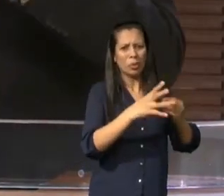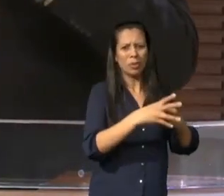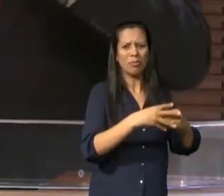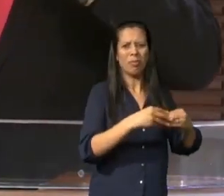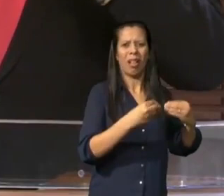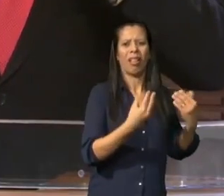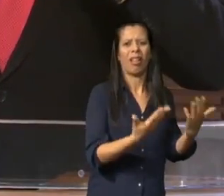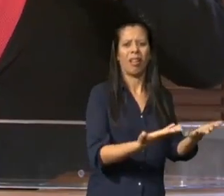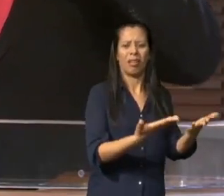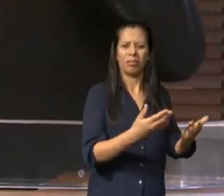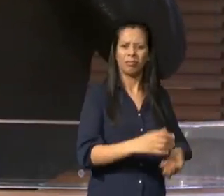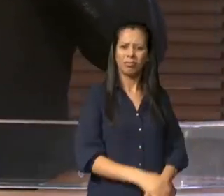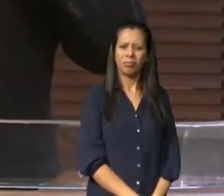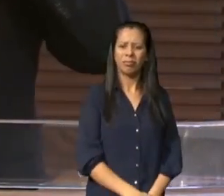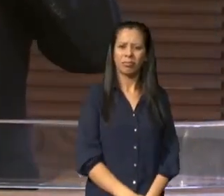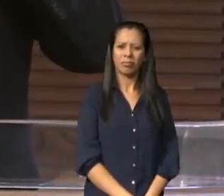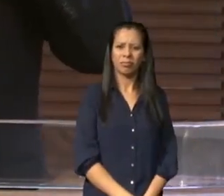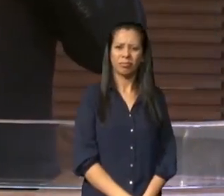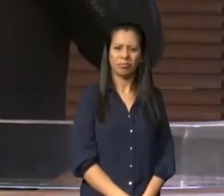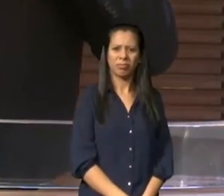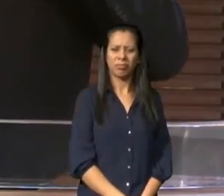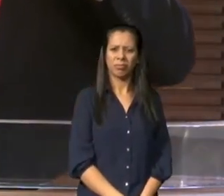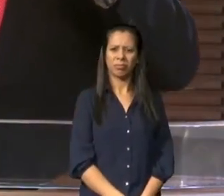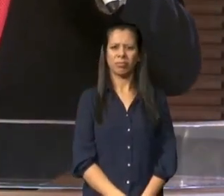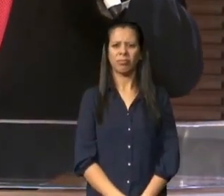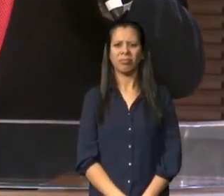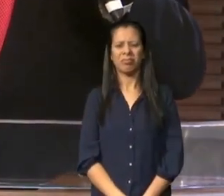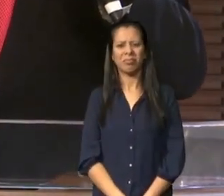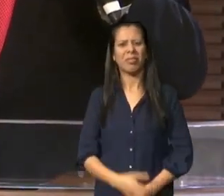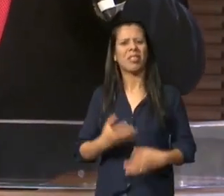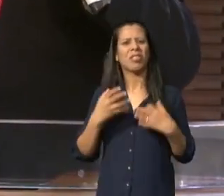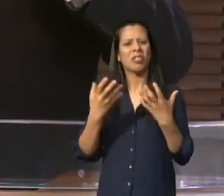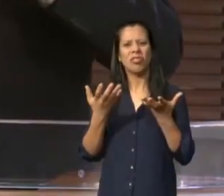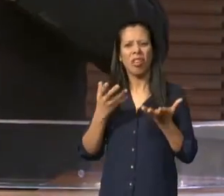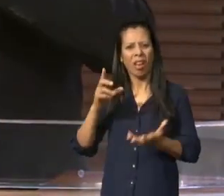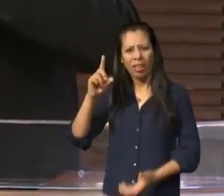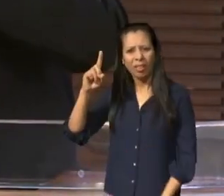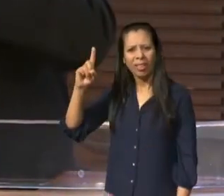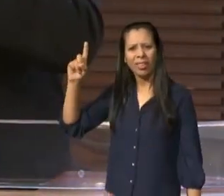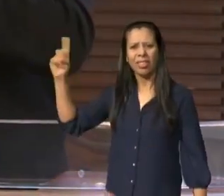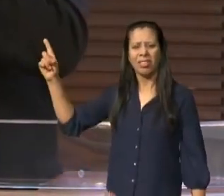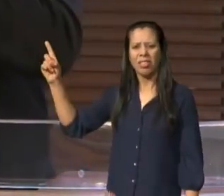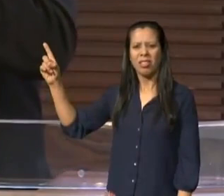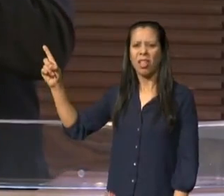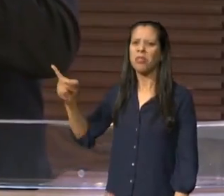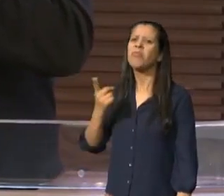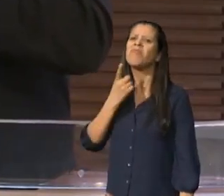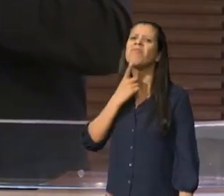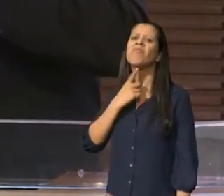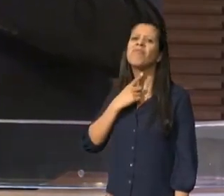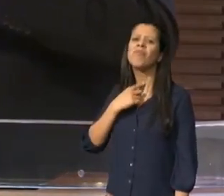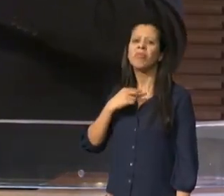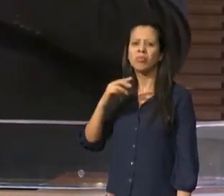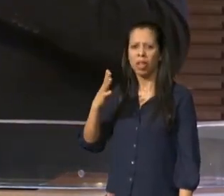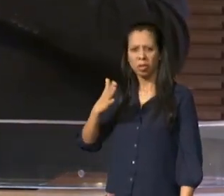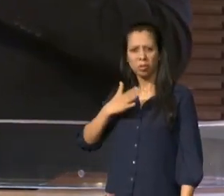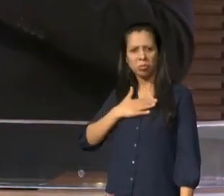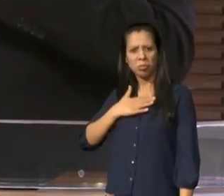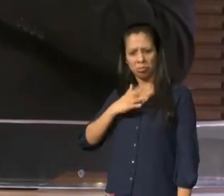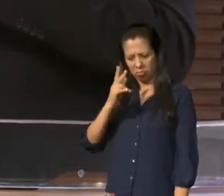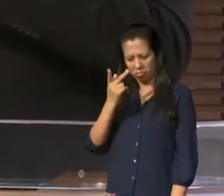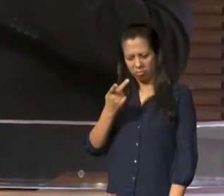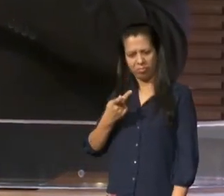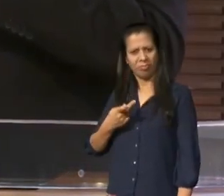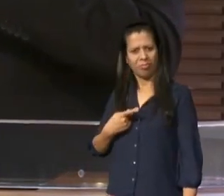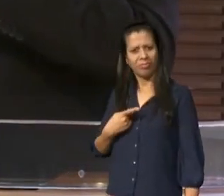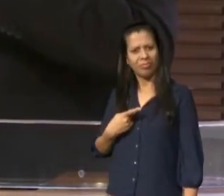para o Senhor e achamos que ele está para nos servir e não nós para sermos servos dele já vira aquela